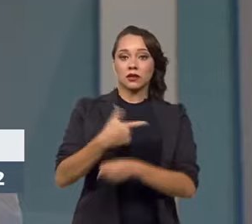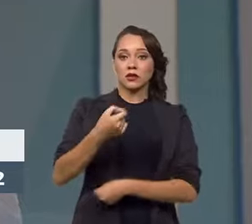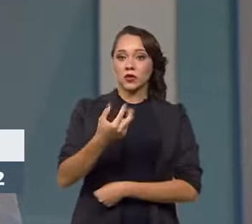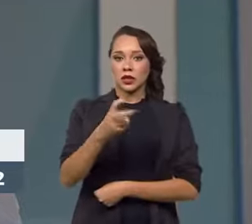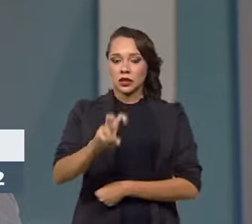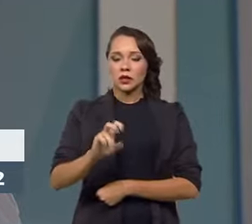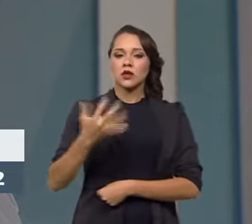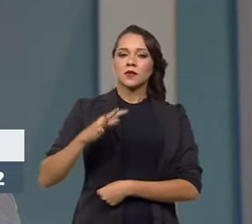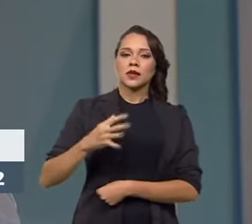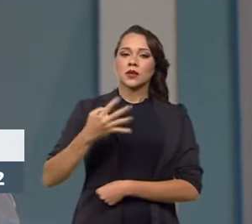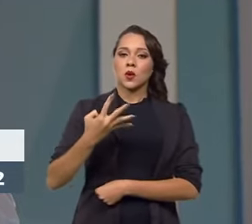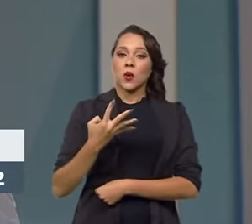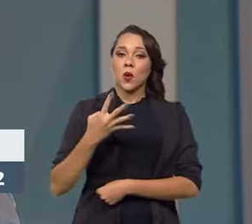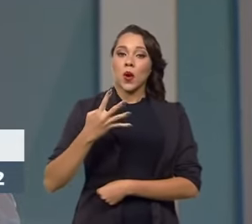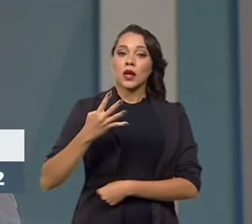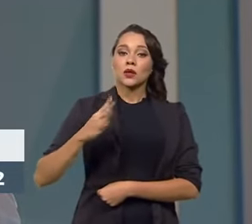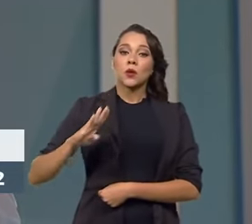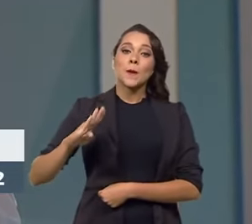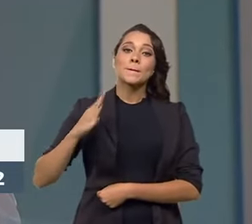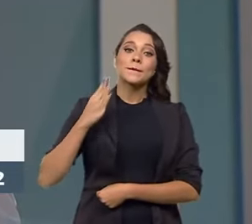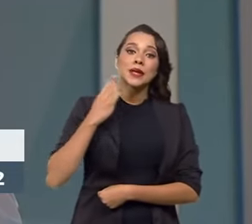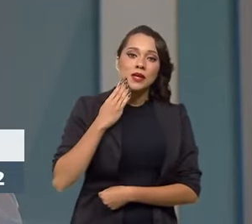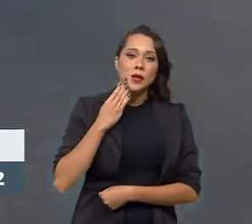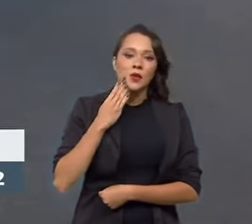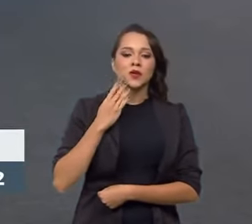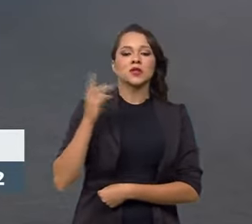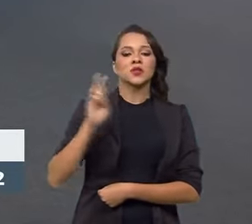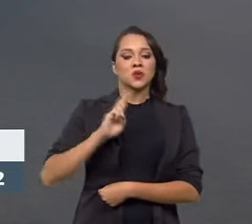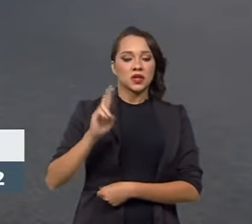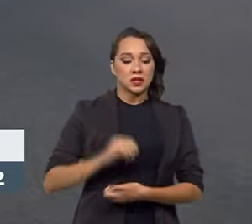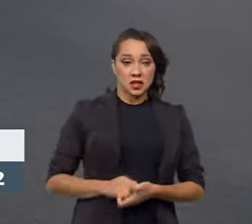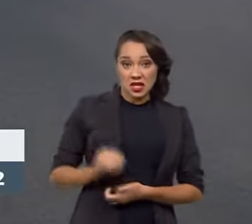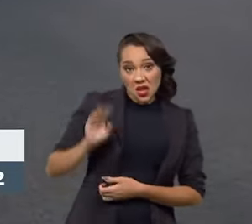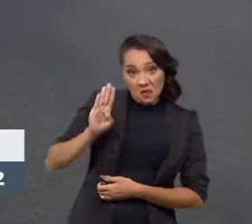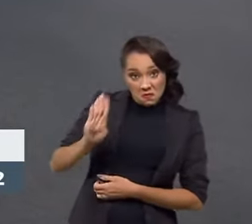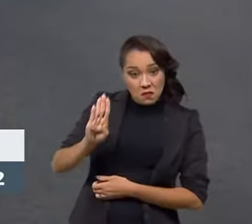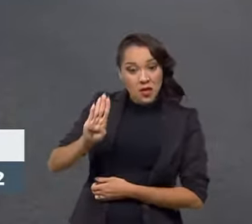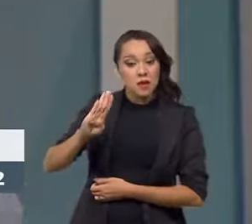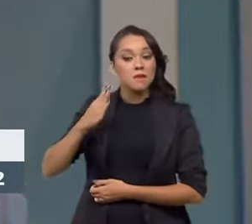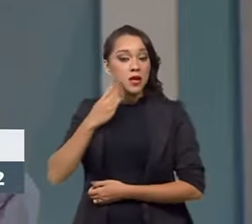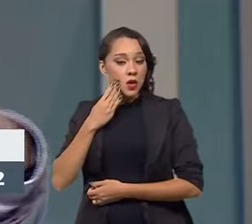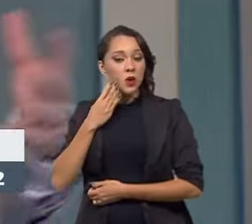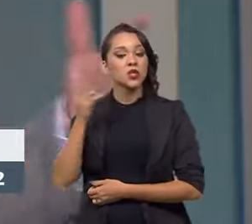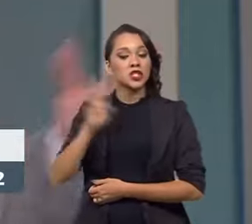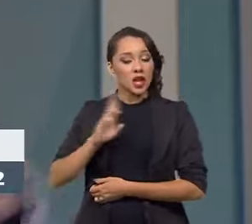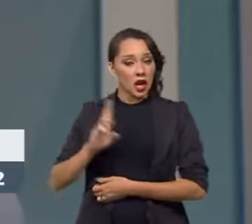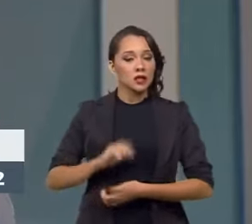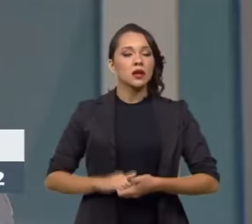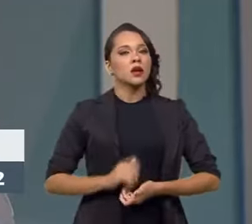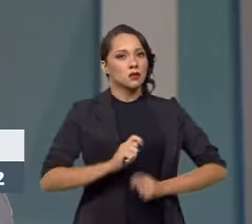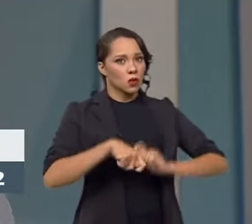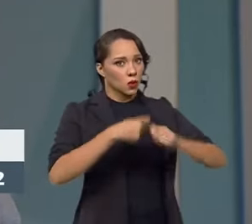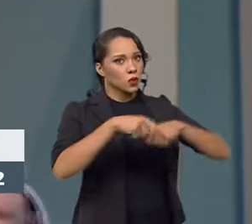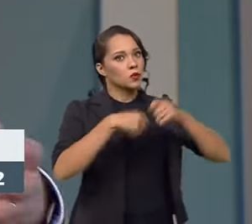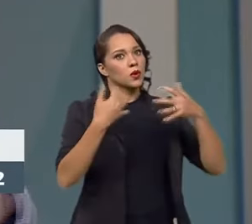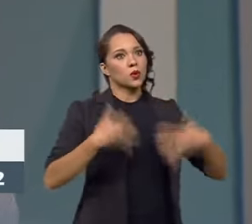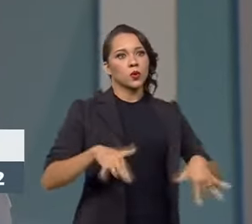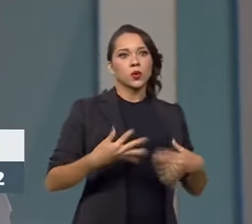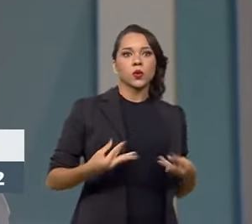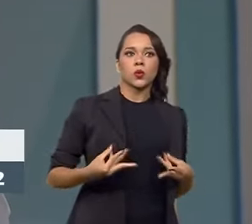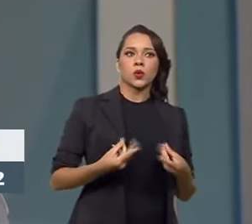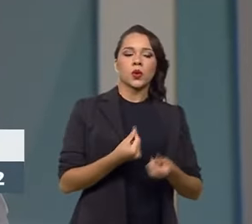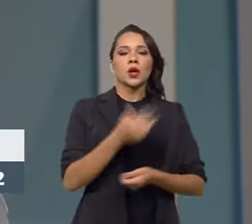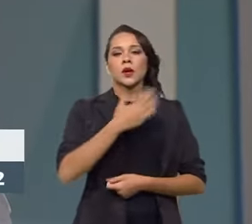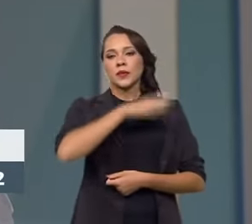na faixa de 4 bilhões de reais. 4 bilhões de reais. Então, é uma economia sensível